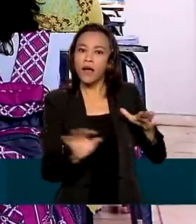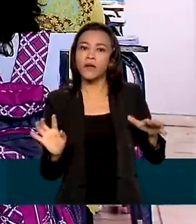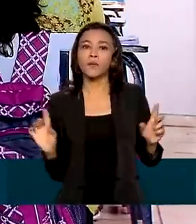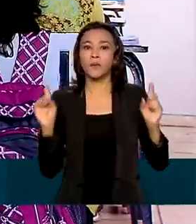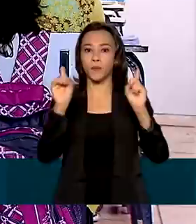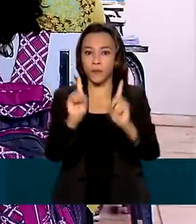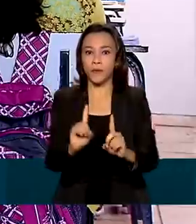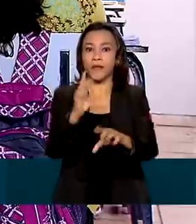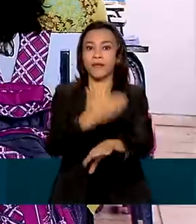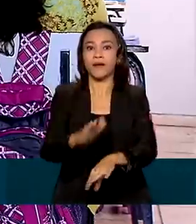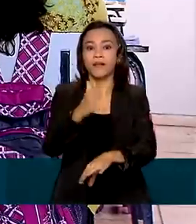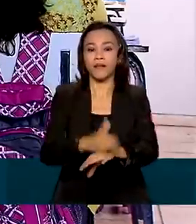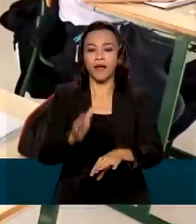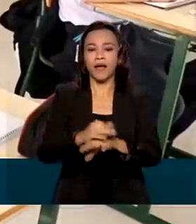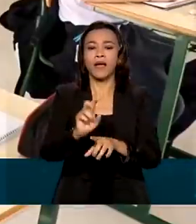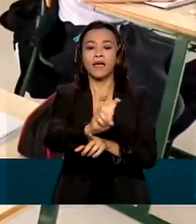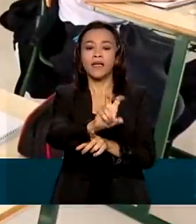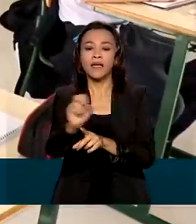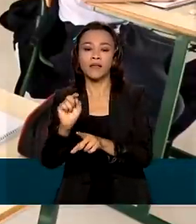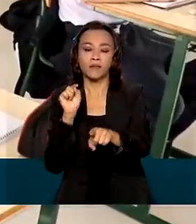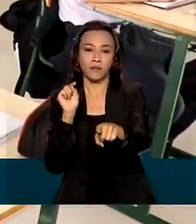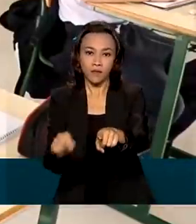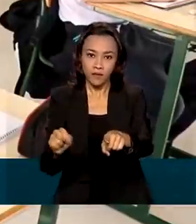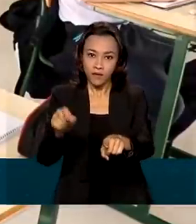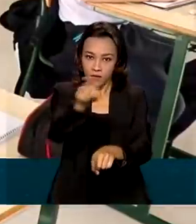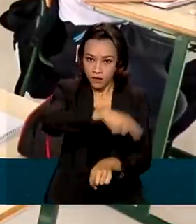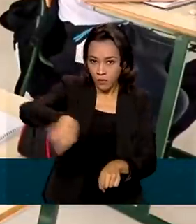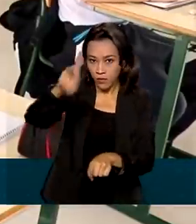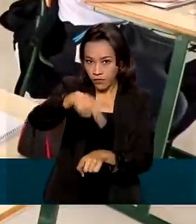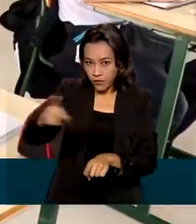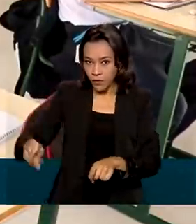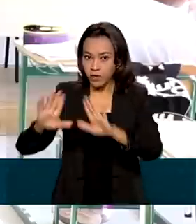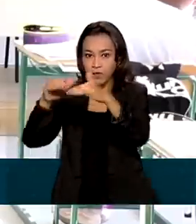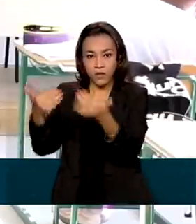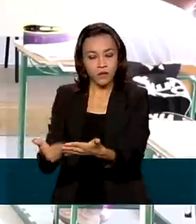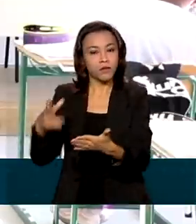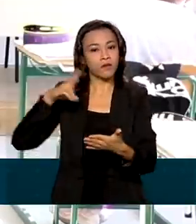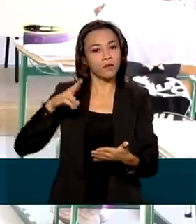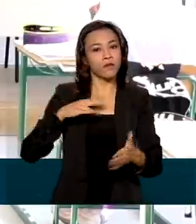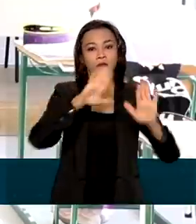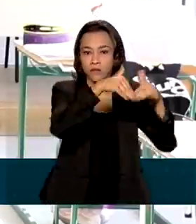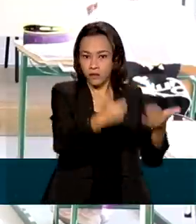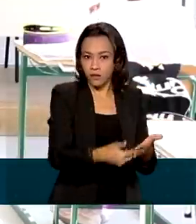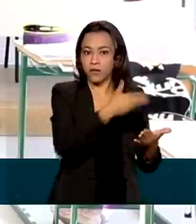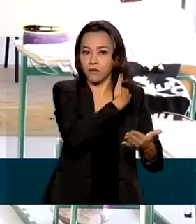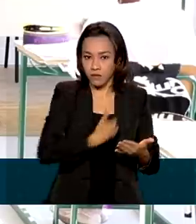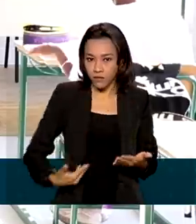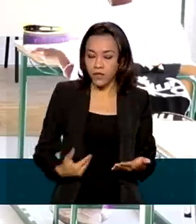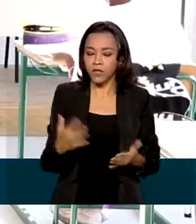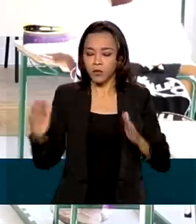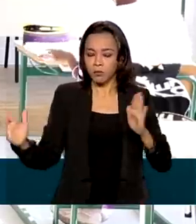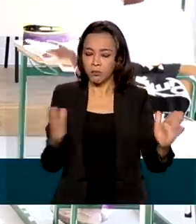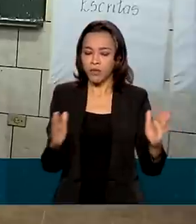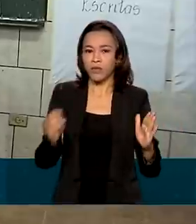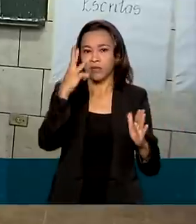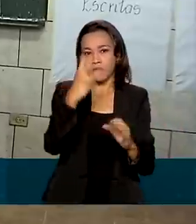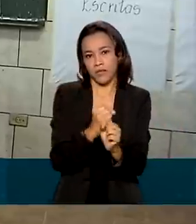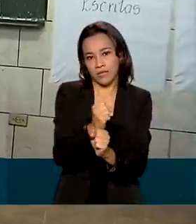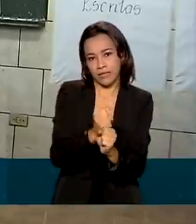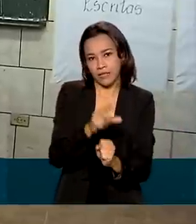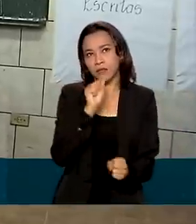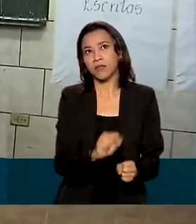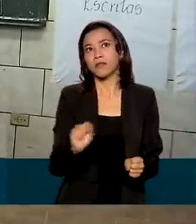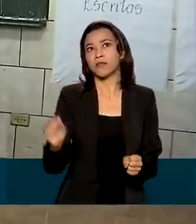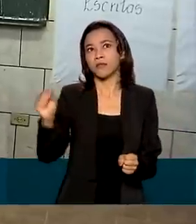500 mil professores das redes públicas e privadas de ensino nos próximos três anos em todo o país. A